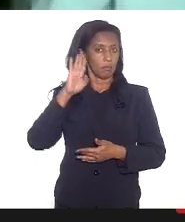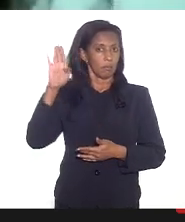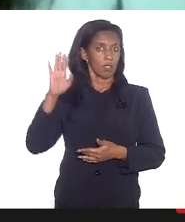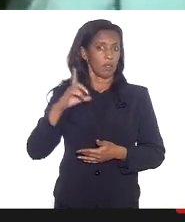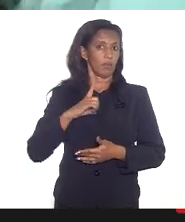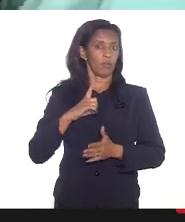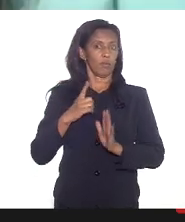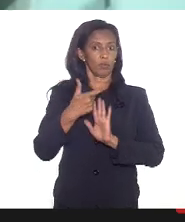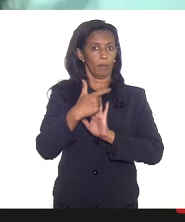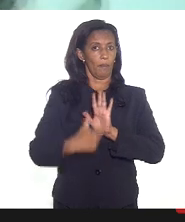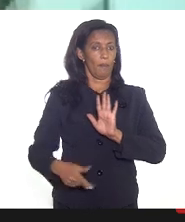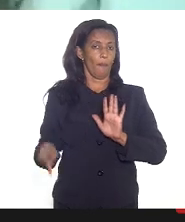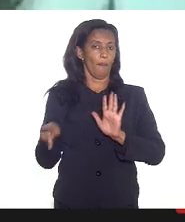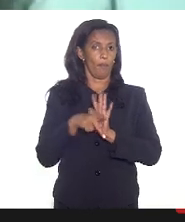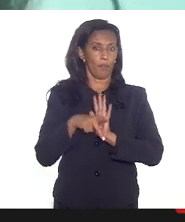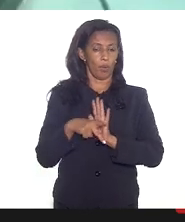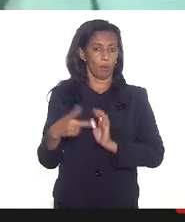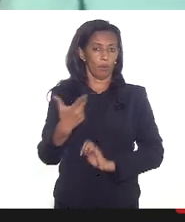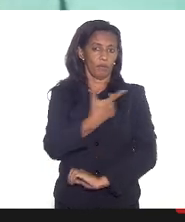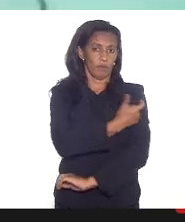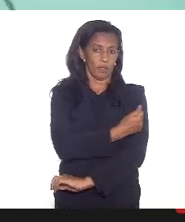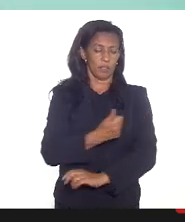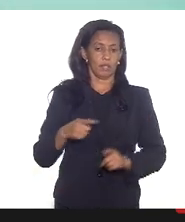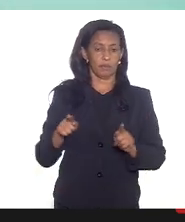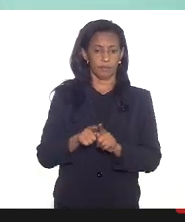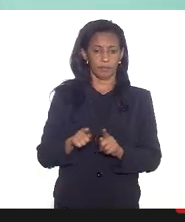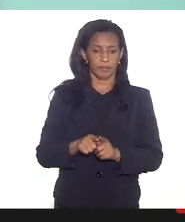e terão um calendário próprio para vacinação também